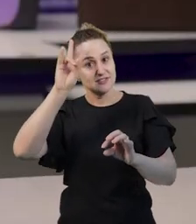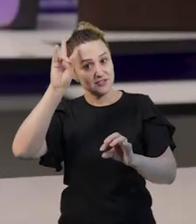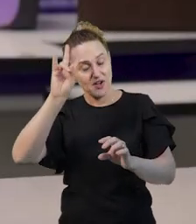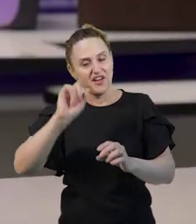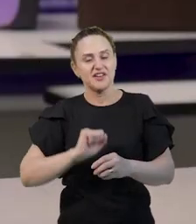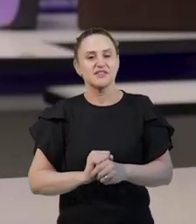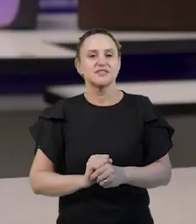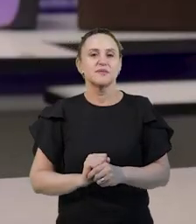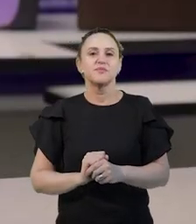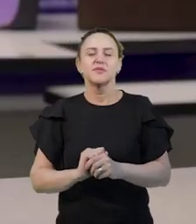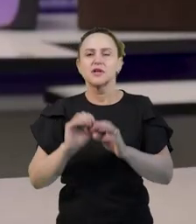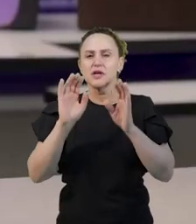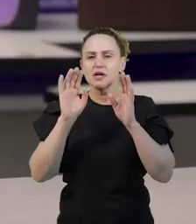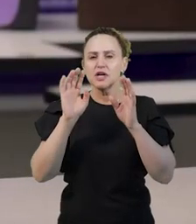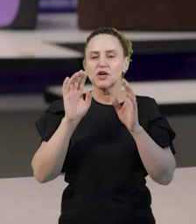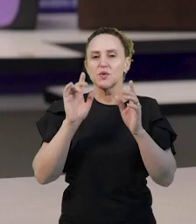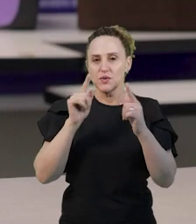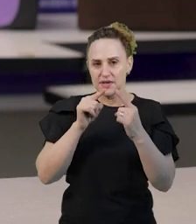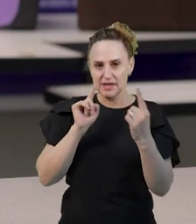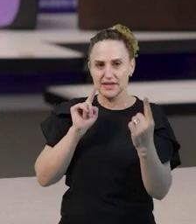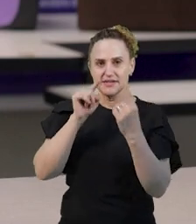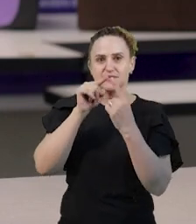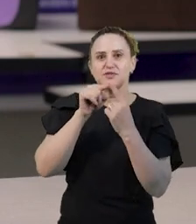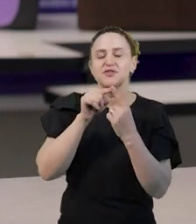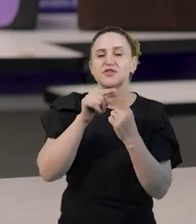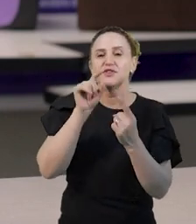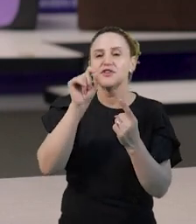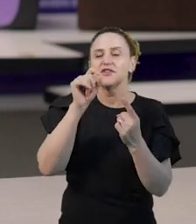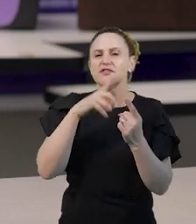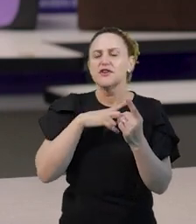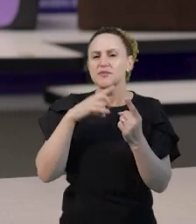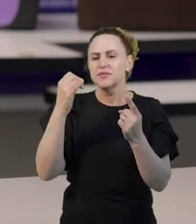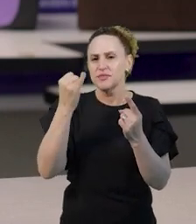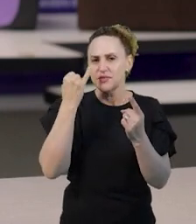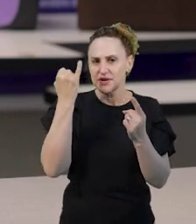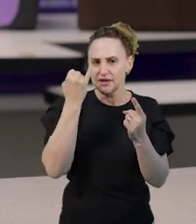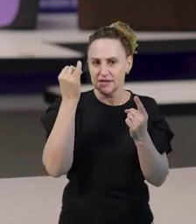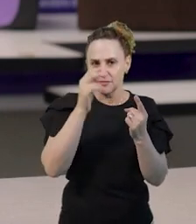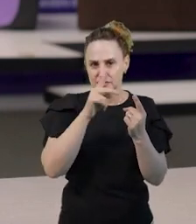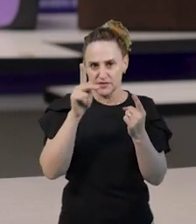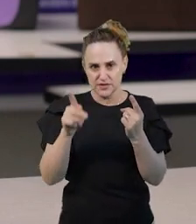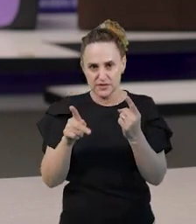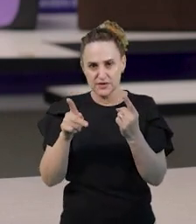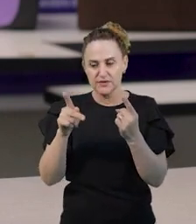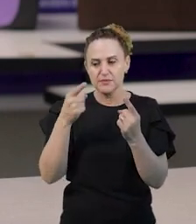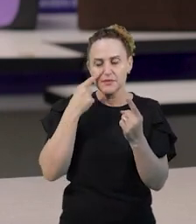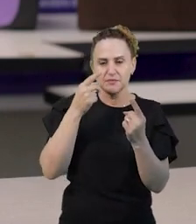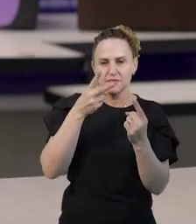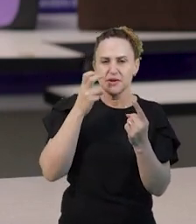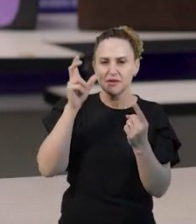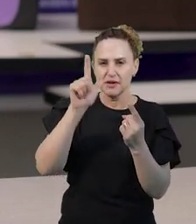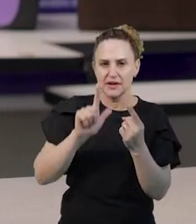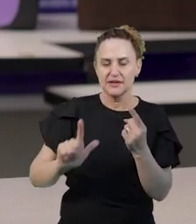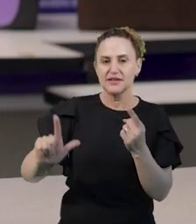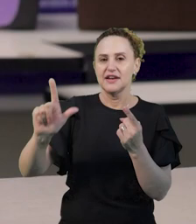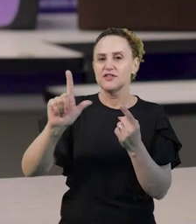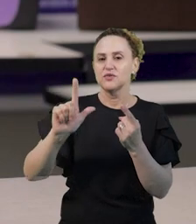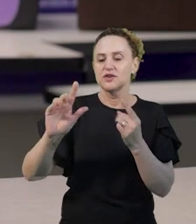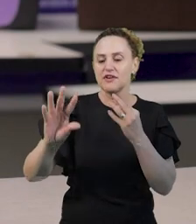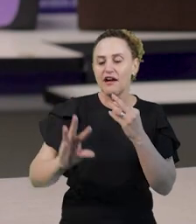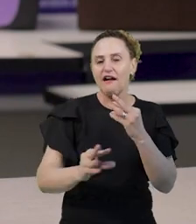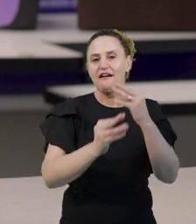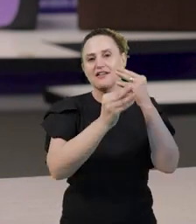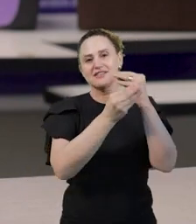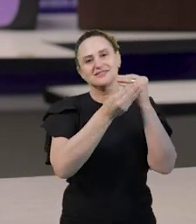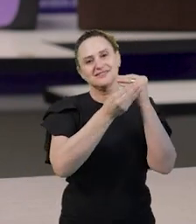é essencial que o professor, ao reconhecer a literatura como um instrumento capaz de auxiliar no desenvolvimento da criança,